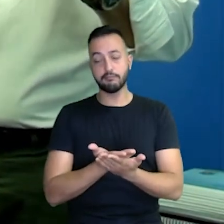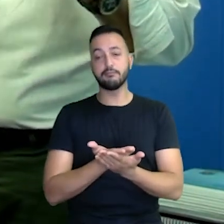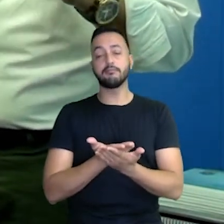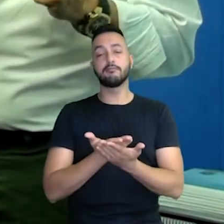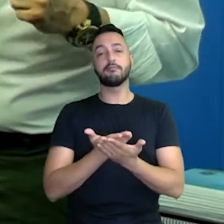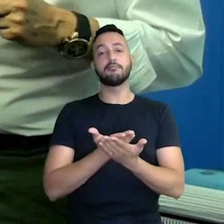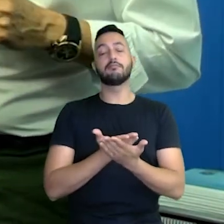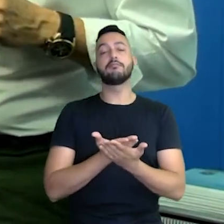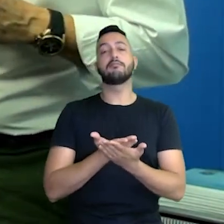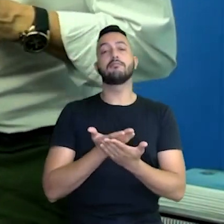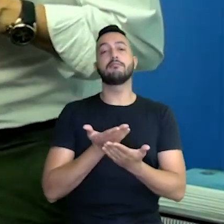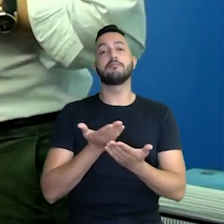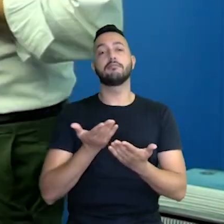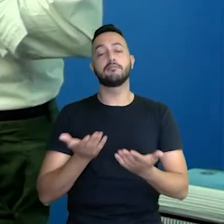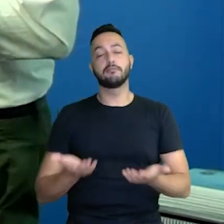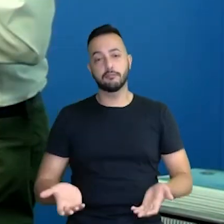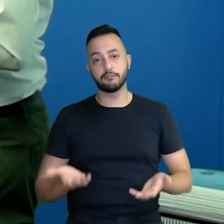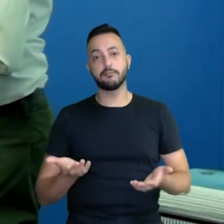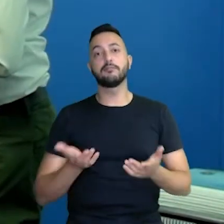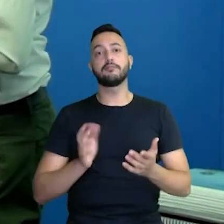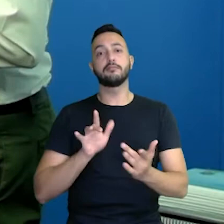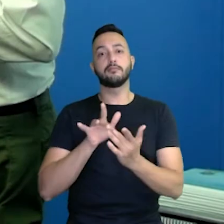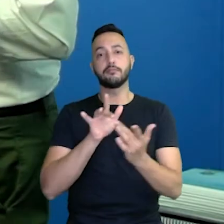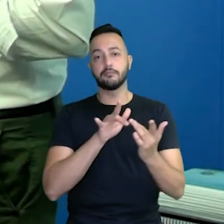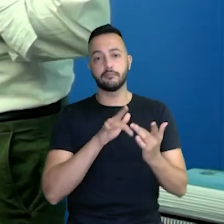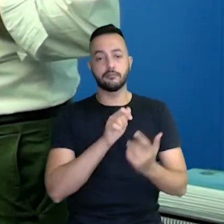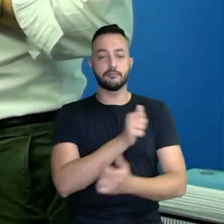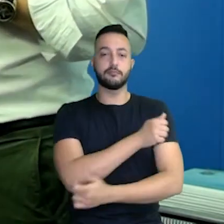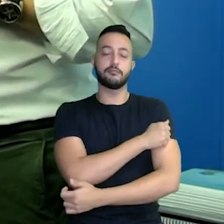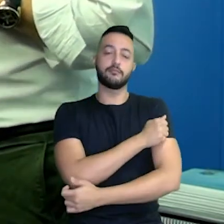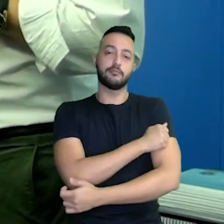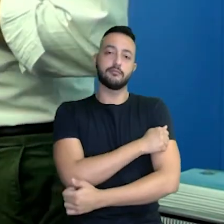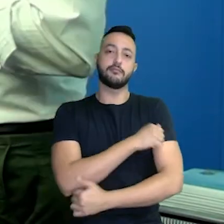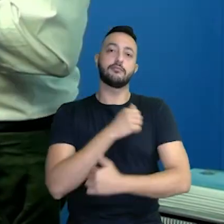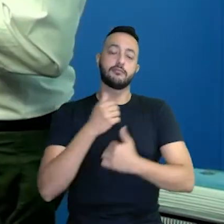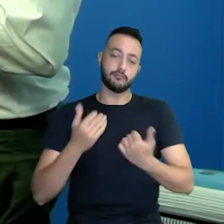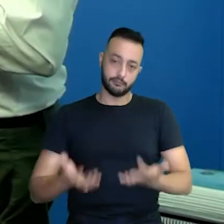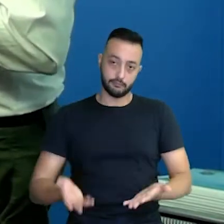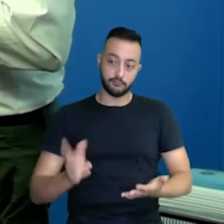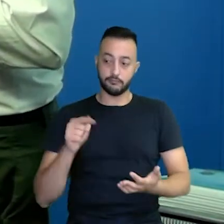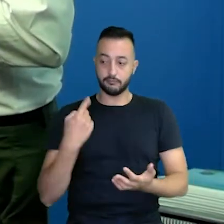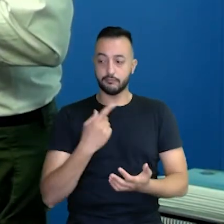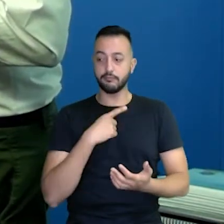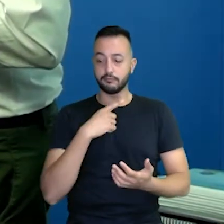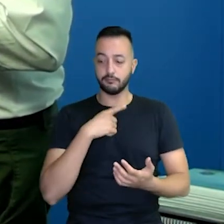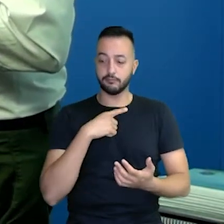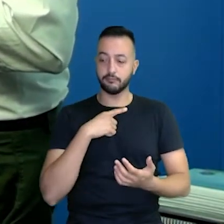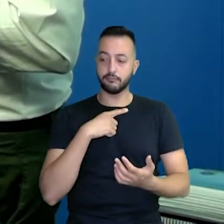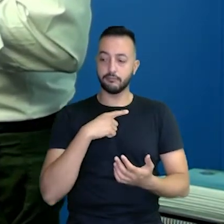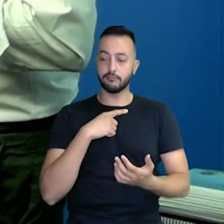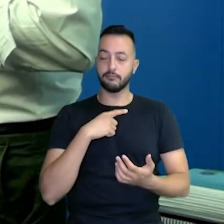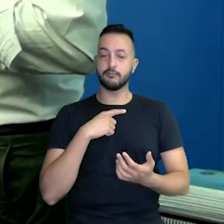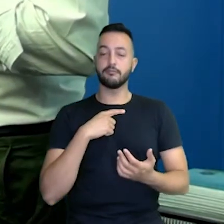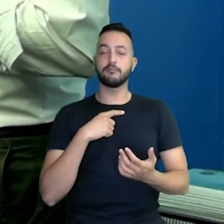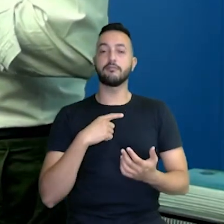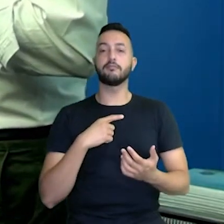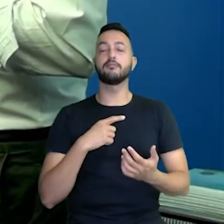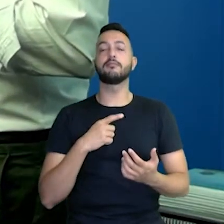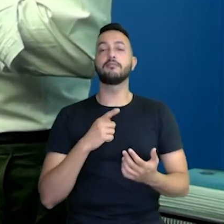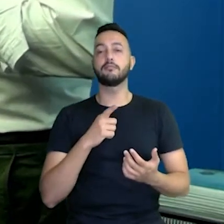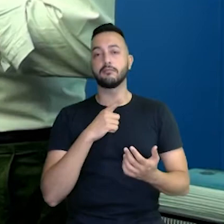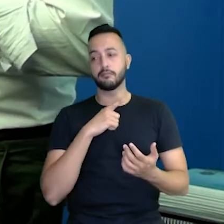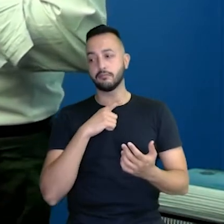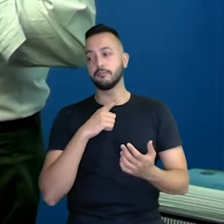seus contatos com seus alunos. Então nós temos aí a